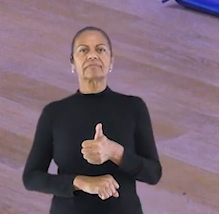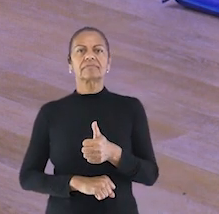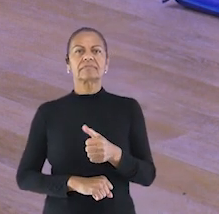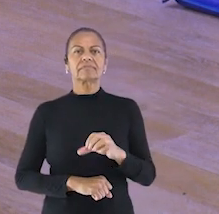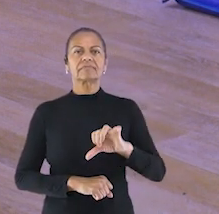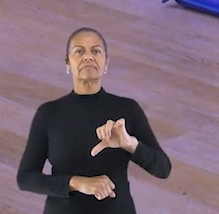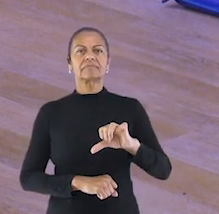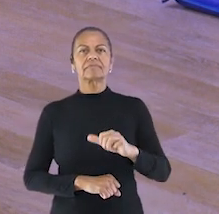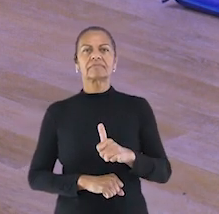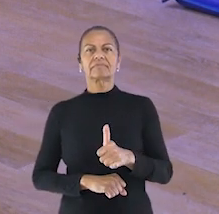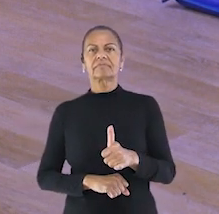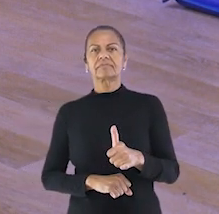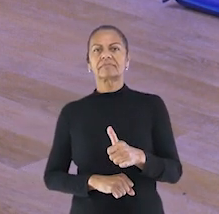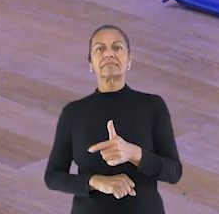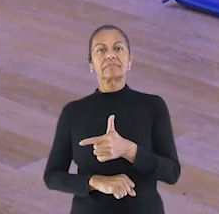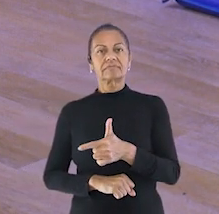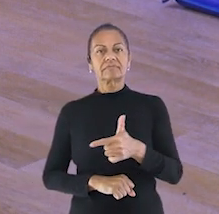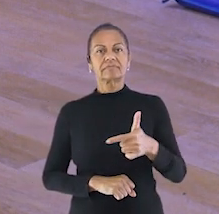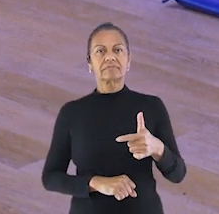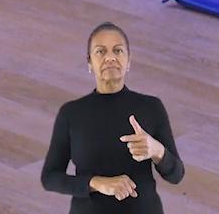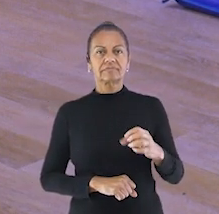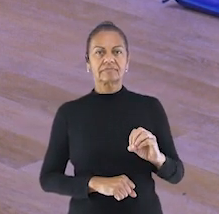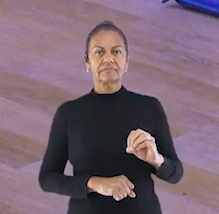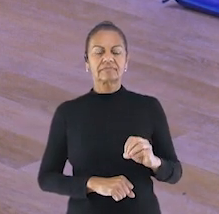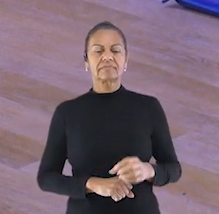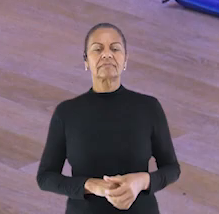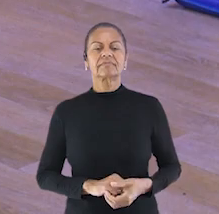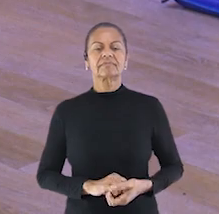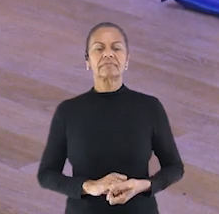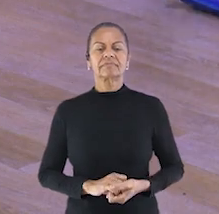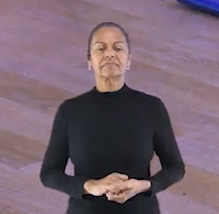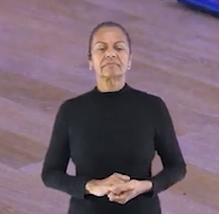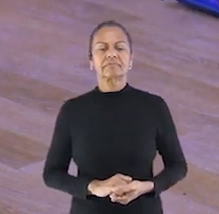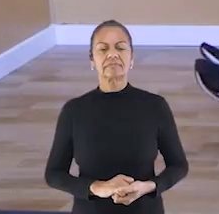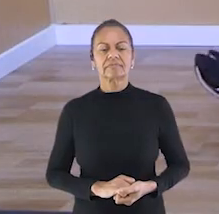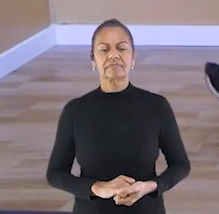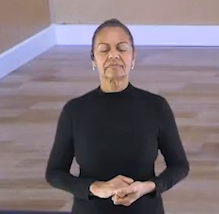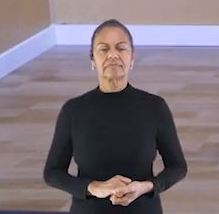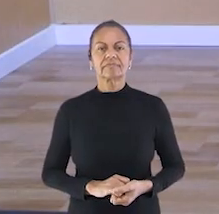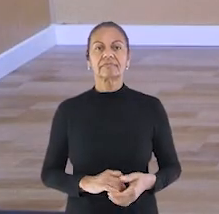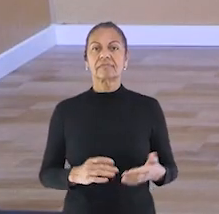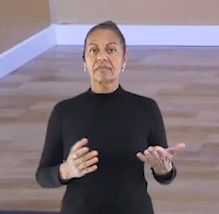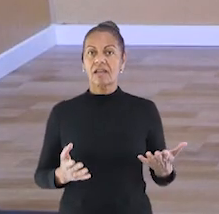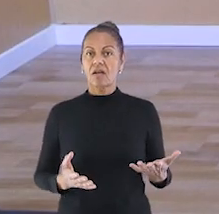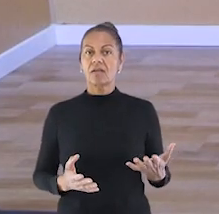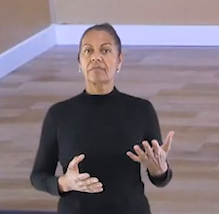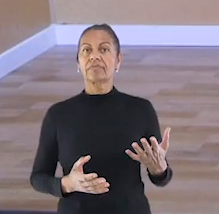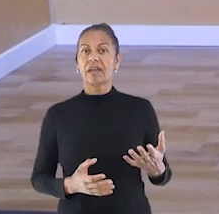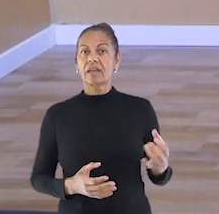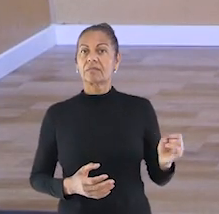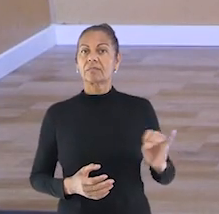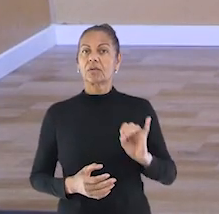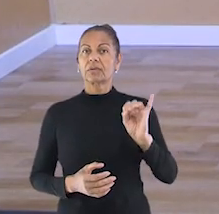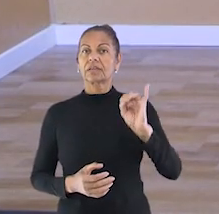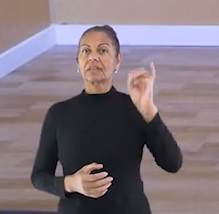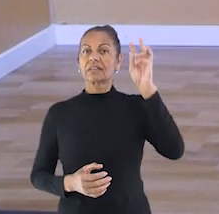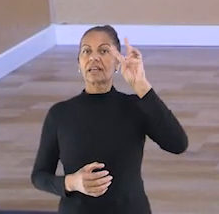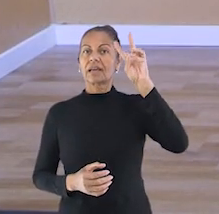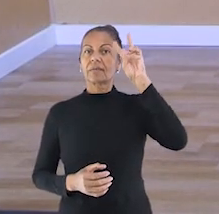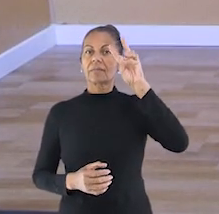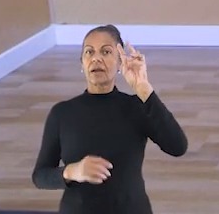Dezoito. Dezenove. Vinte. Lembre-se. Muito